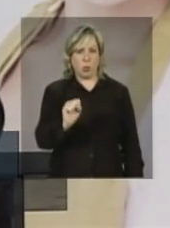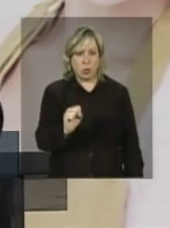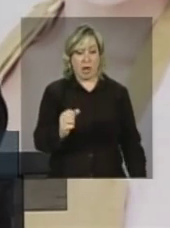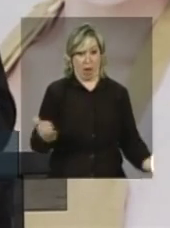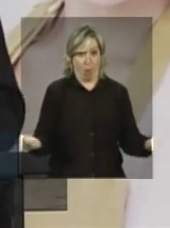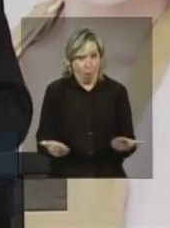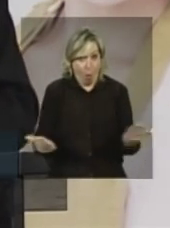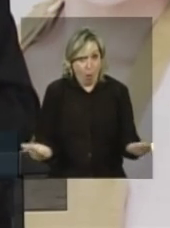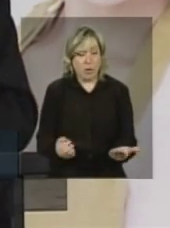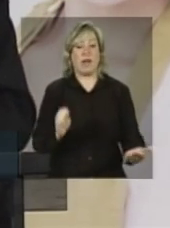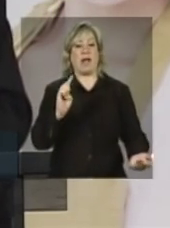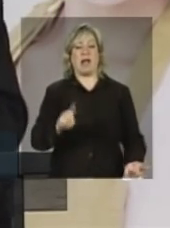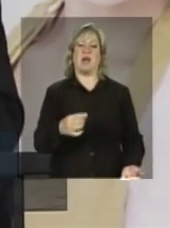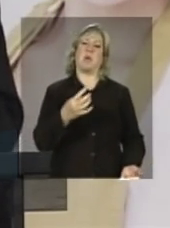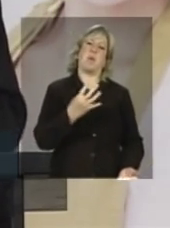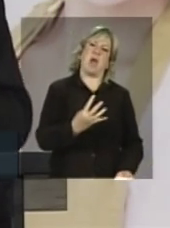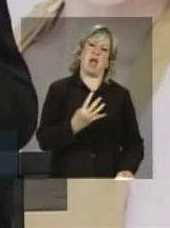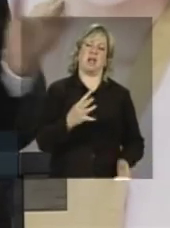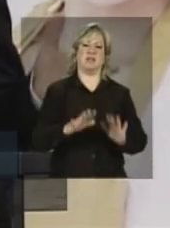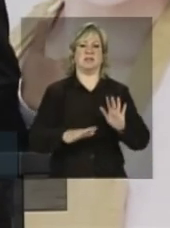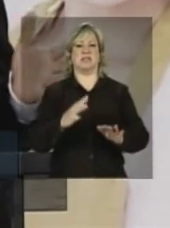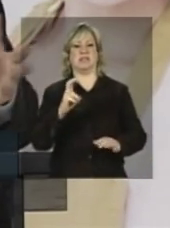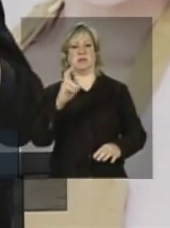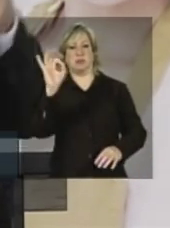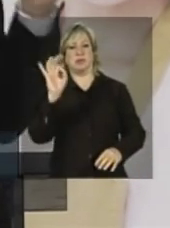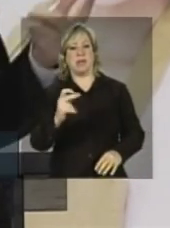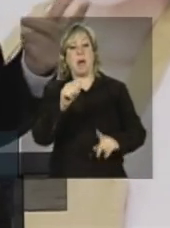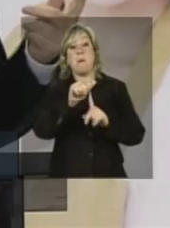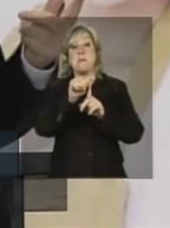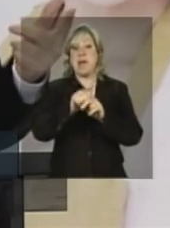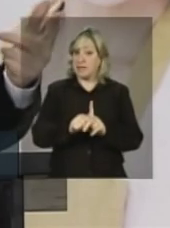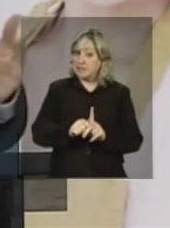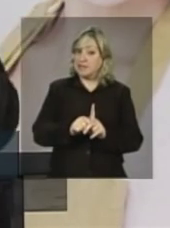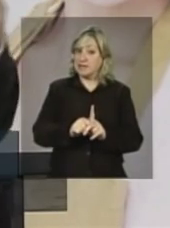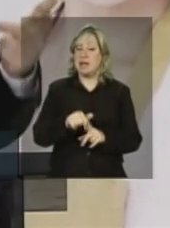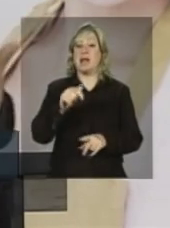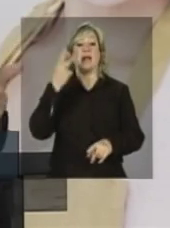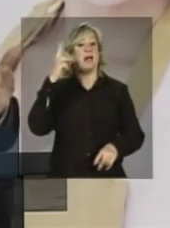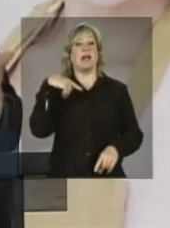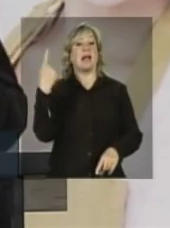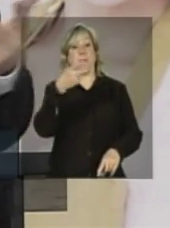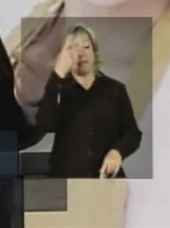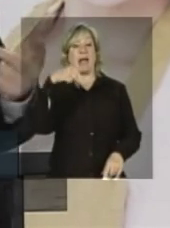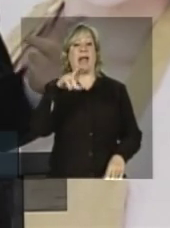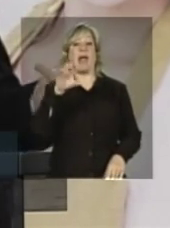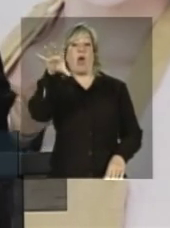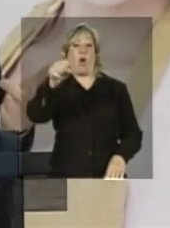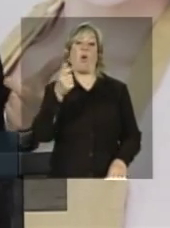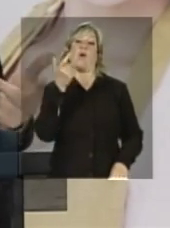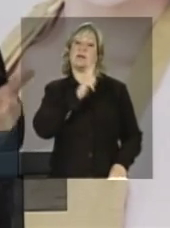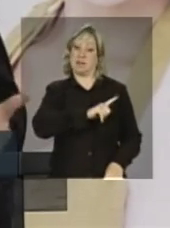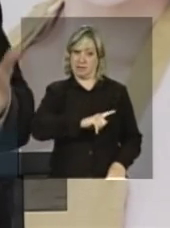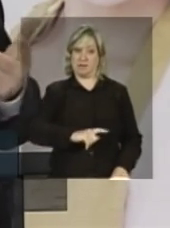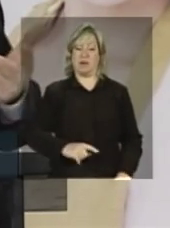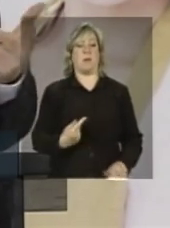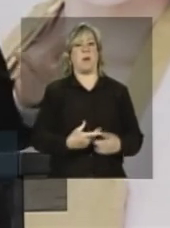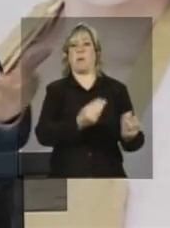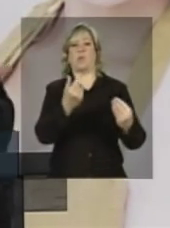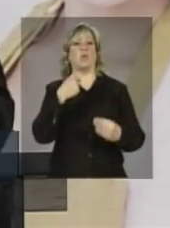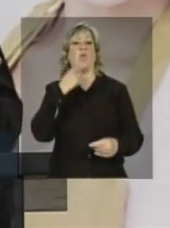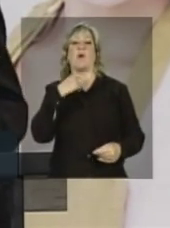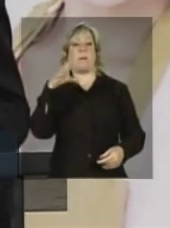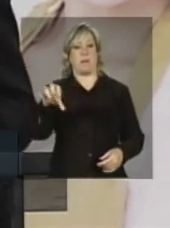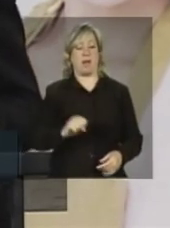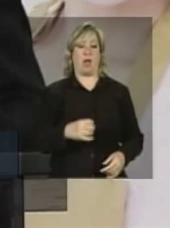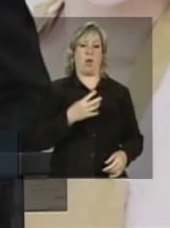são de 4%, 5% ao mês, para quem consegue, porque a maioria não consegue obter o microcrédito, 4%